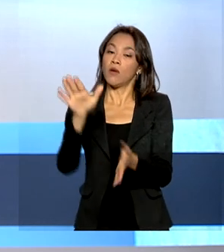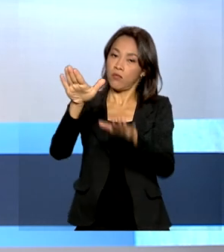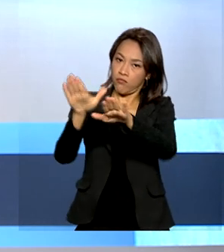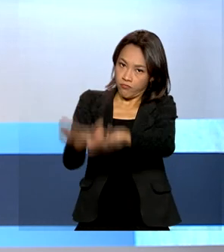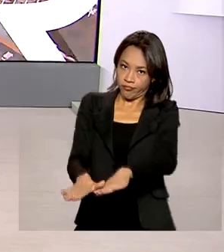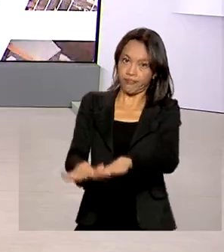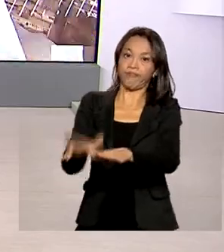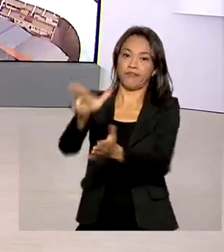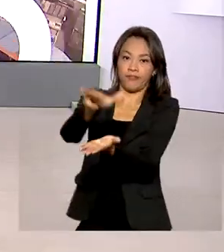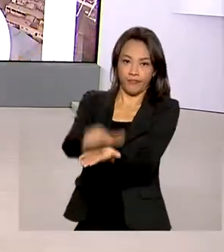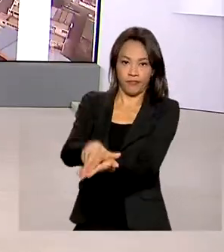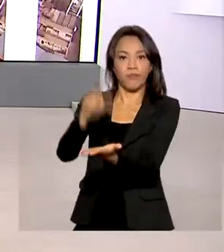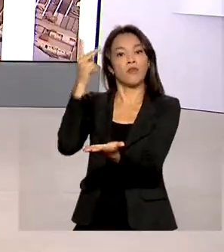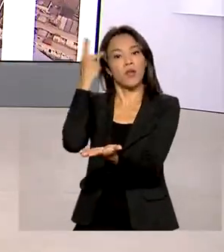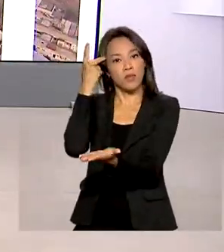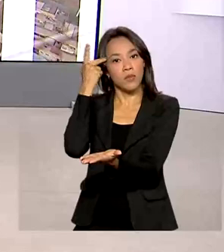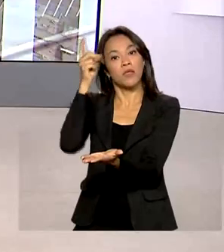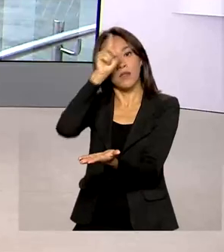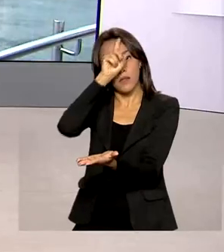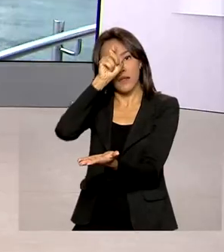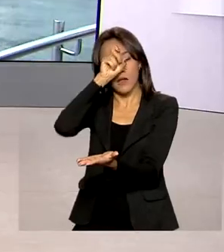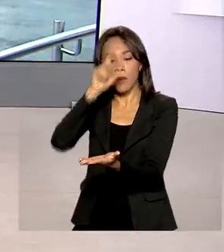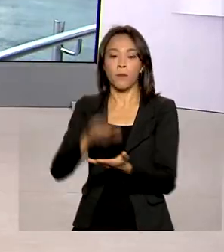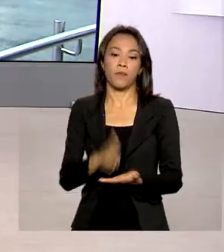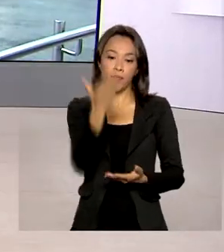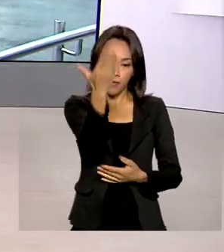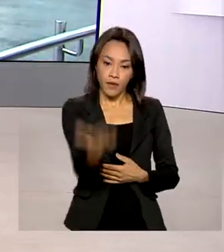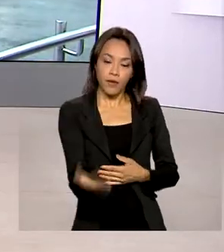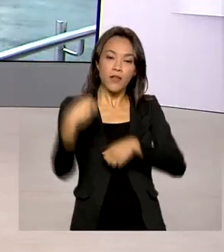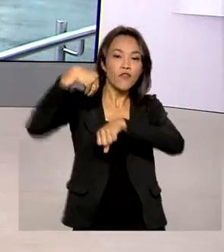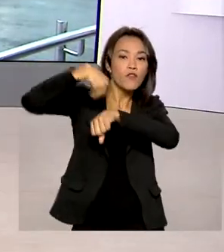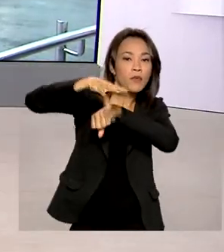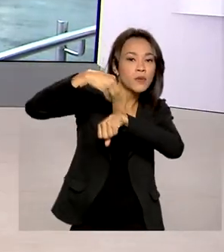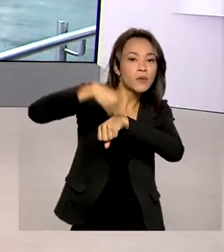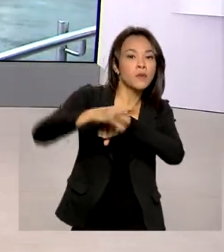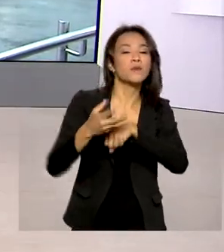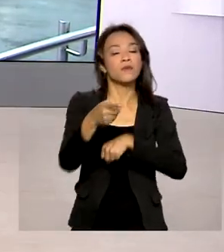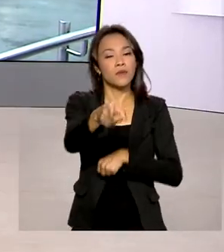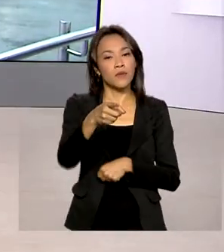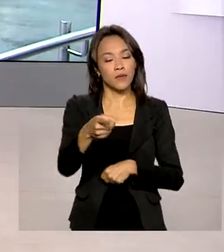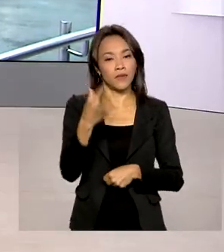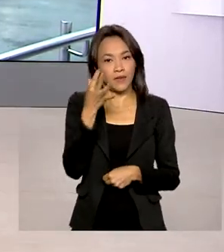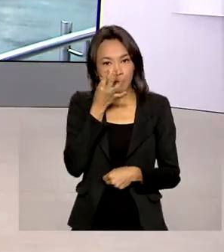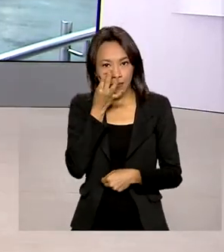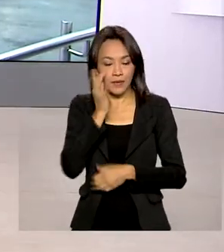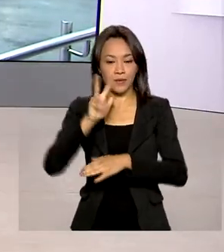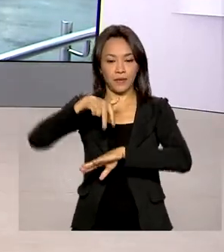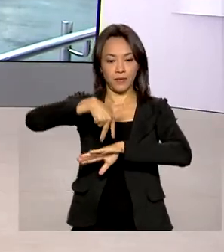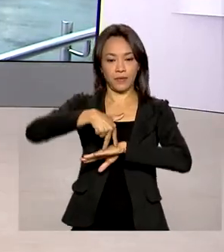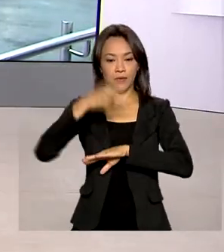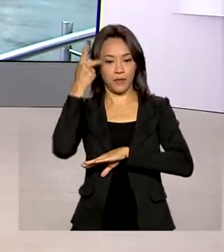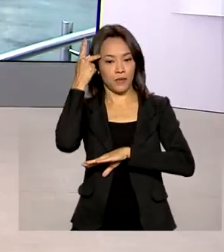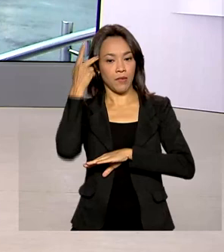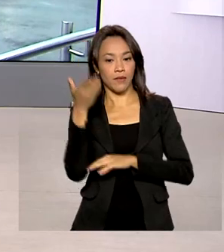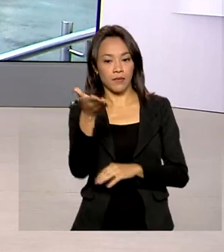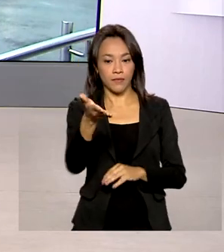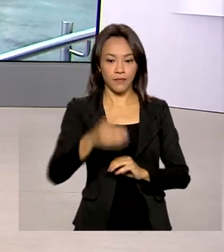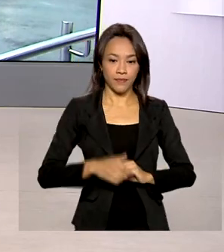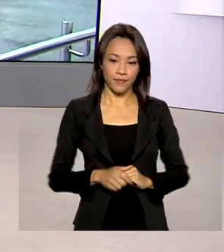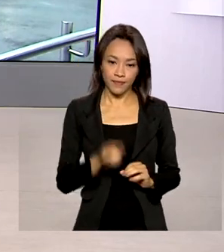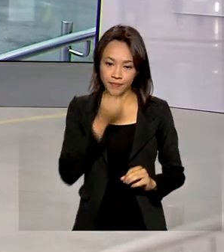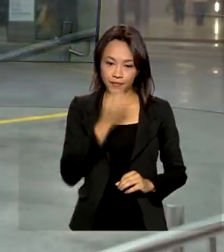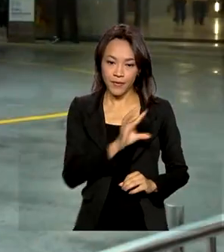São Paulo. Dimas Soude traz as informações para a gente ao vivo, direto da capital paulista. Bom dia, Dimas.